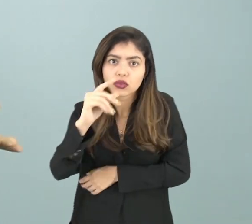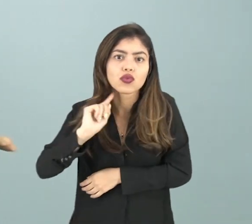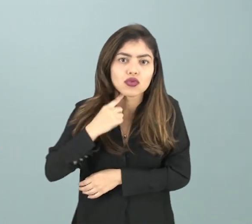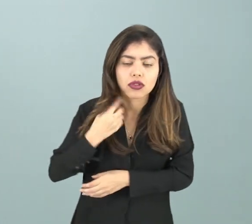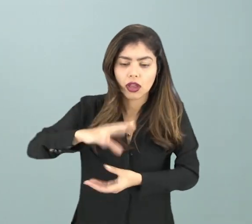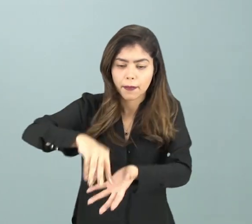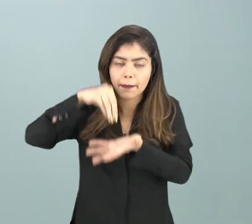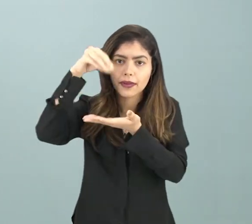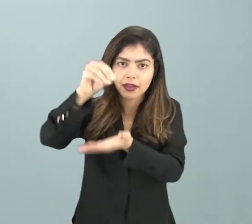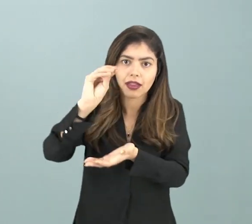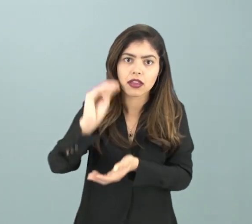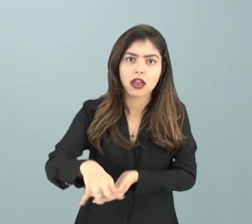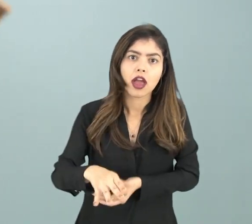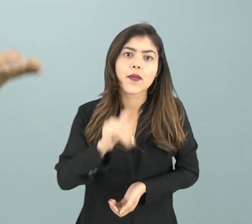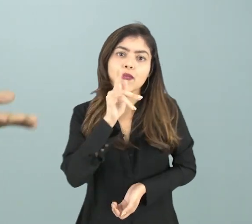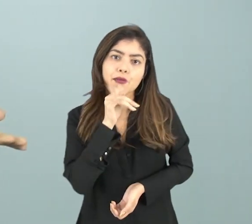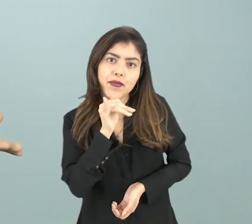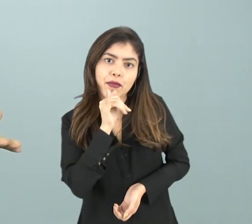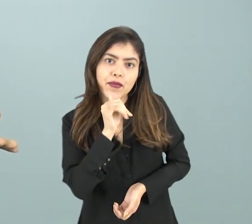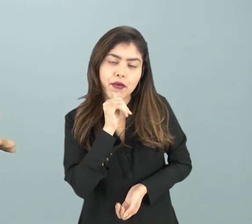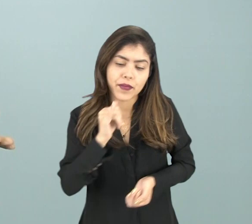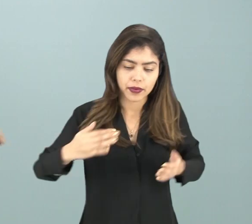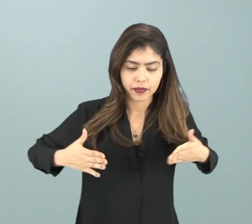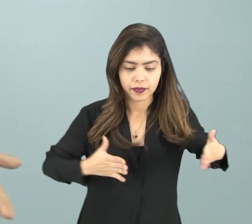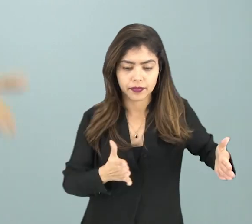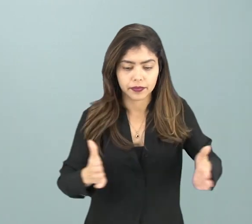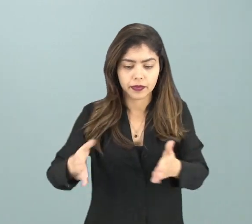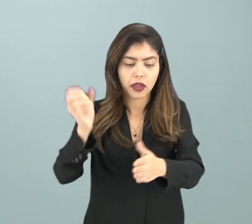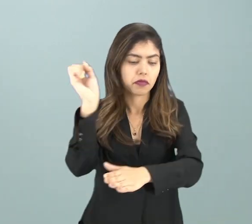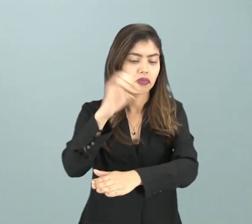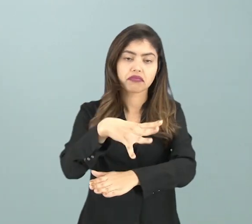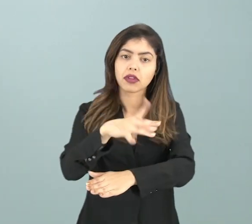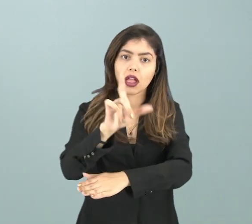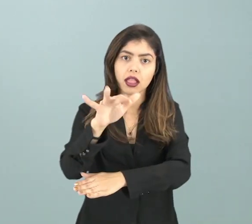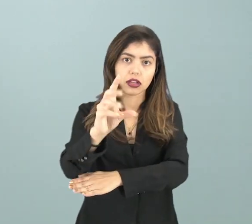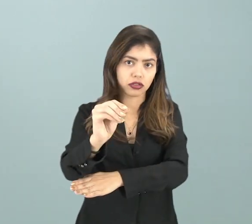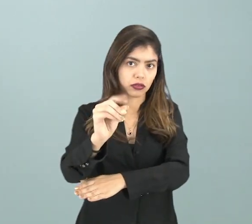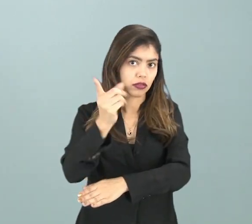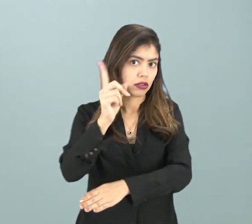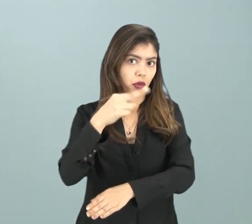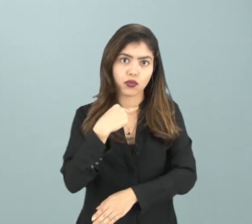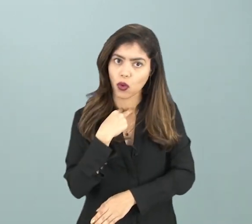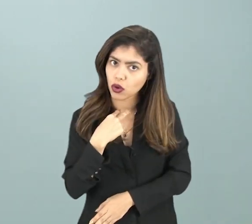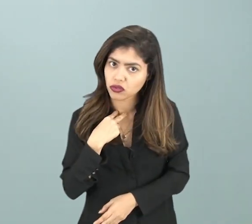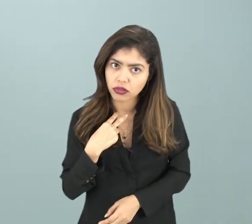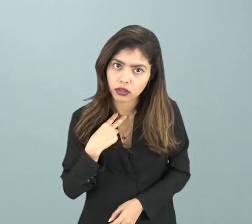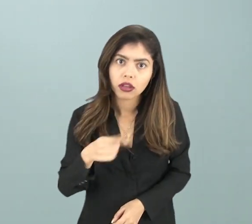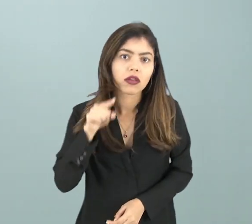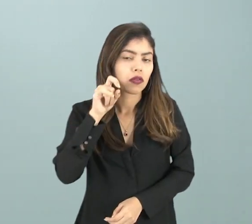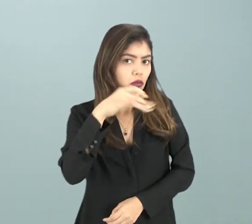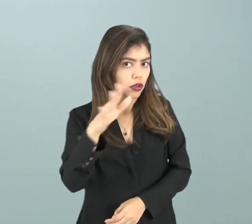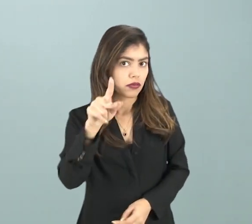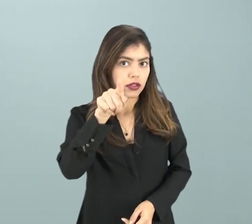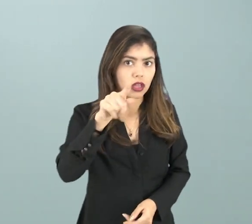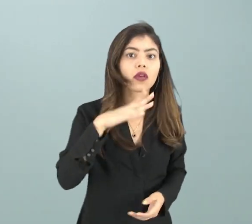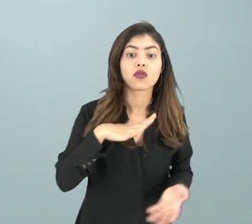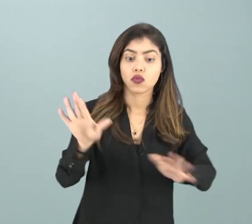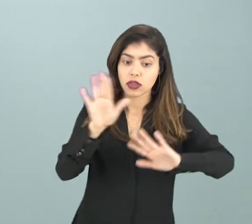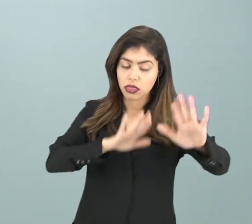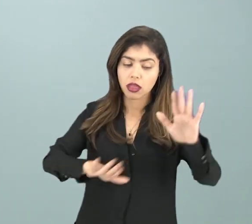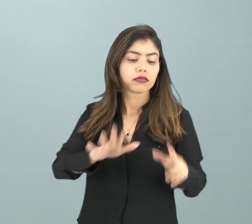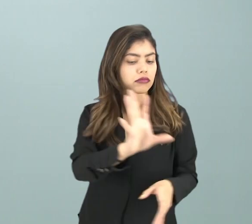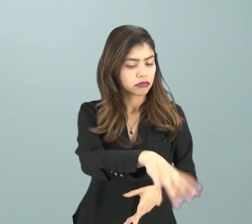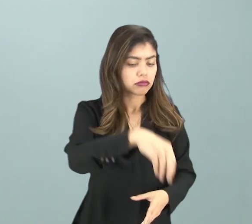por exemplo, nas margens dos rios e dos igarapés. A partir do momento que você tem uma atitude como essa,